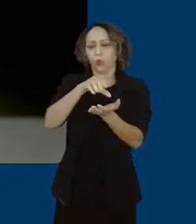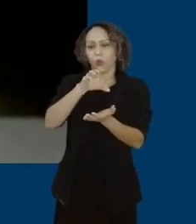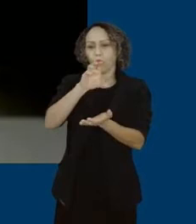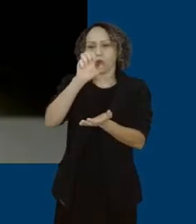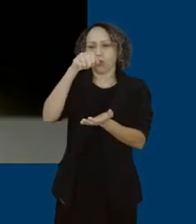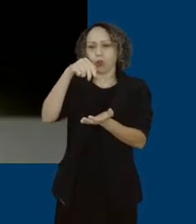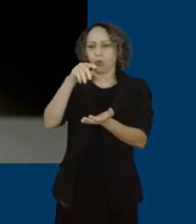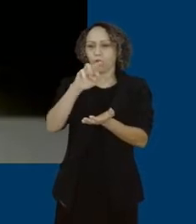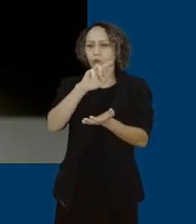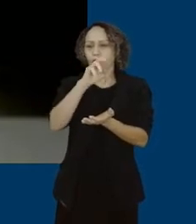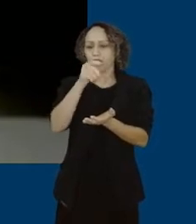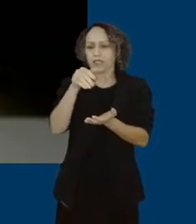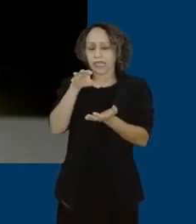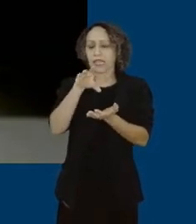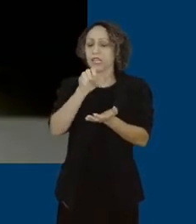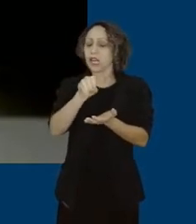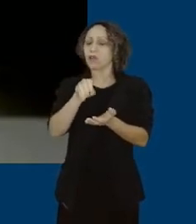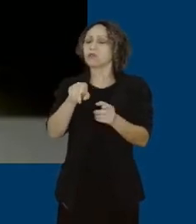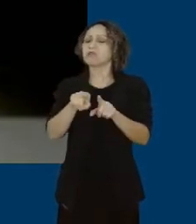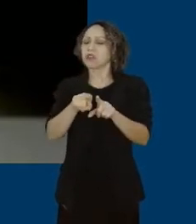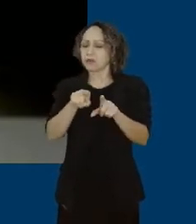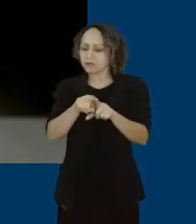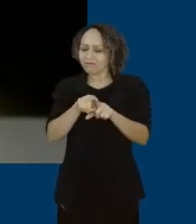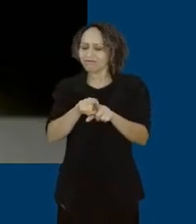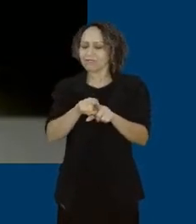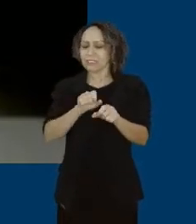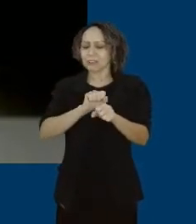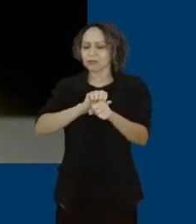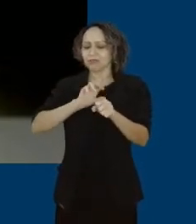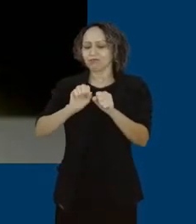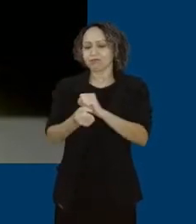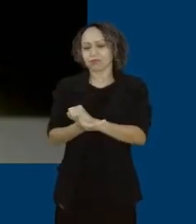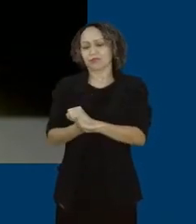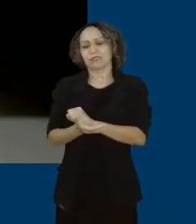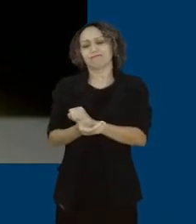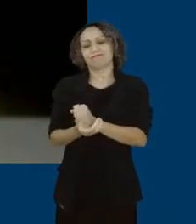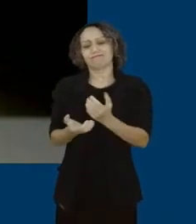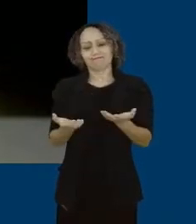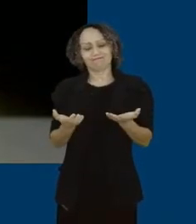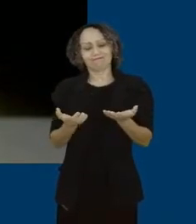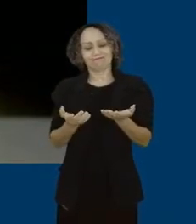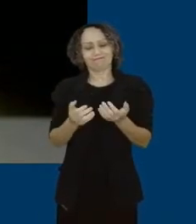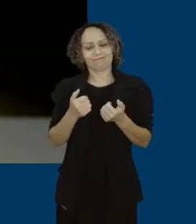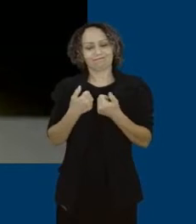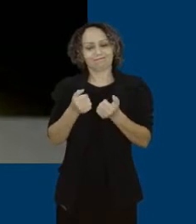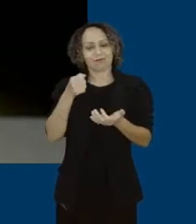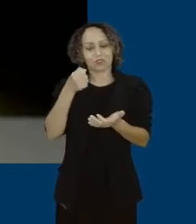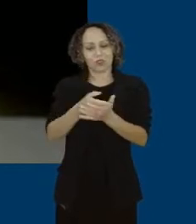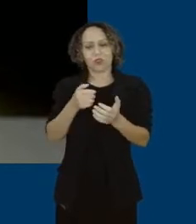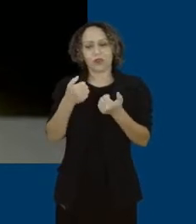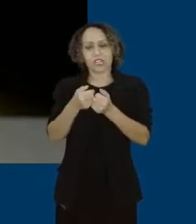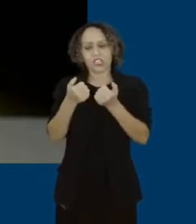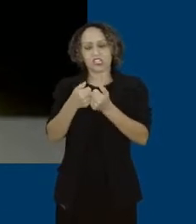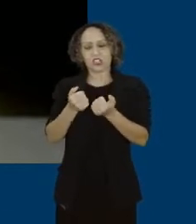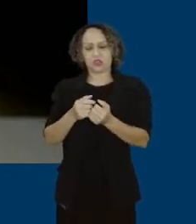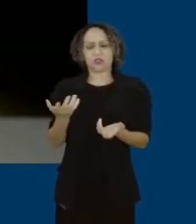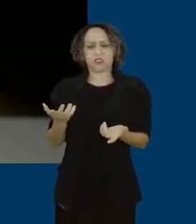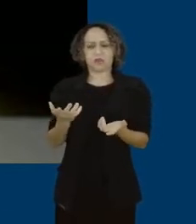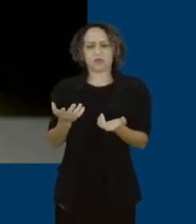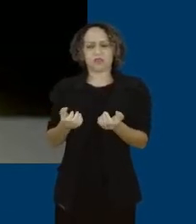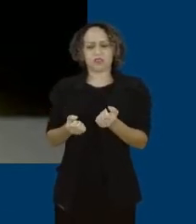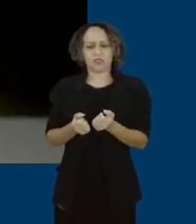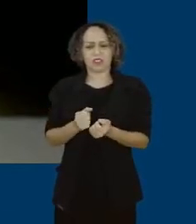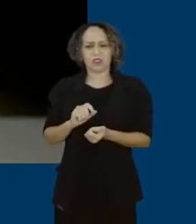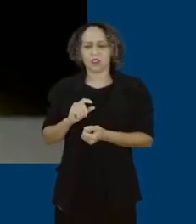por isso eles não assinam o CPI nem convocam o ministro Ciro Nogueira. Mas nós estamos de olho, estamos fazendo essa denúncia para a população.